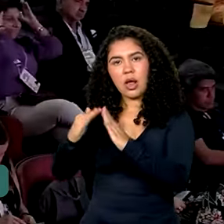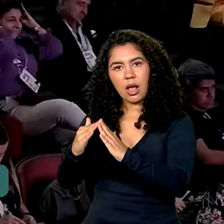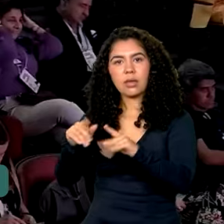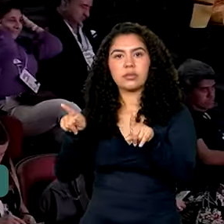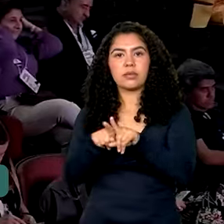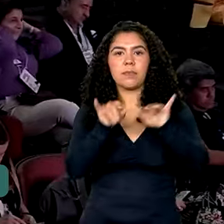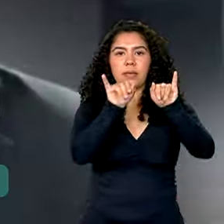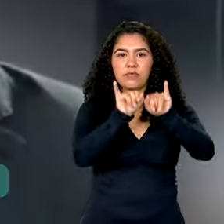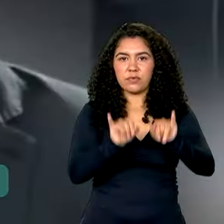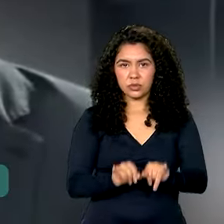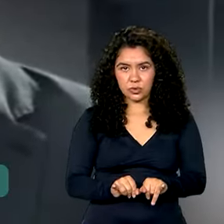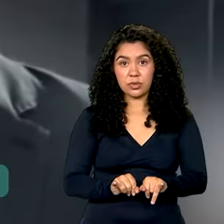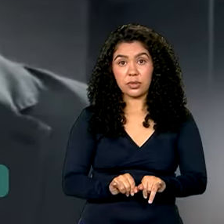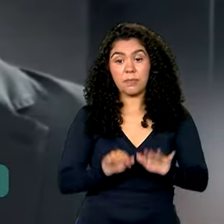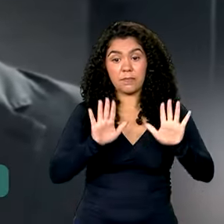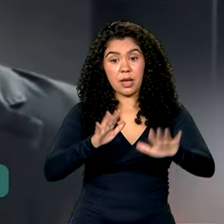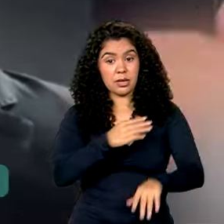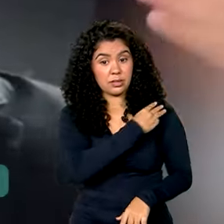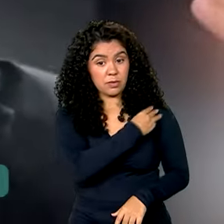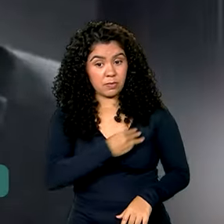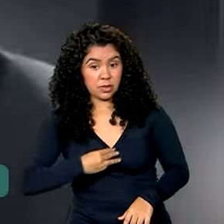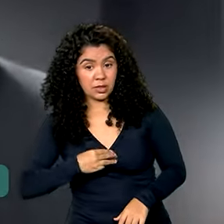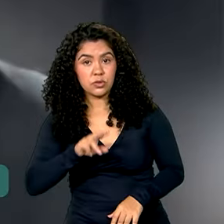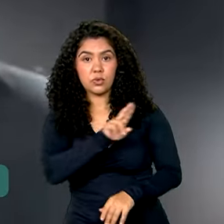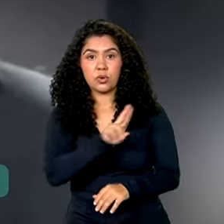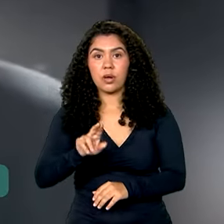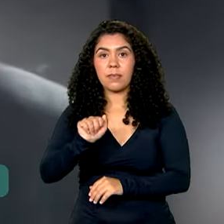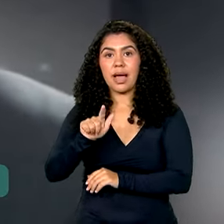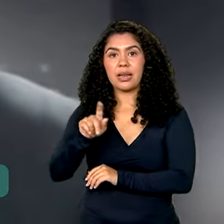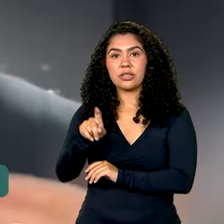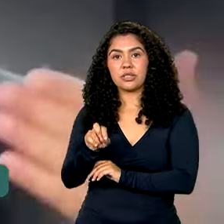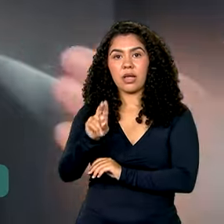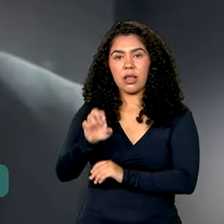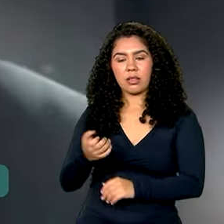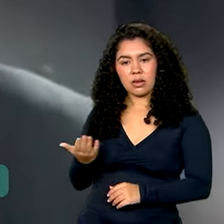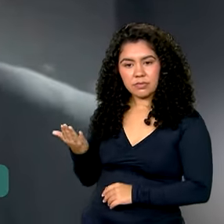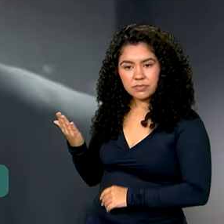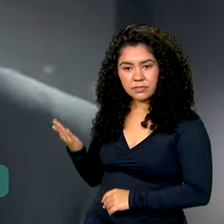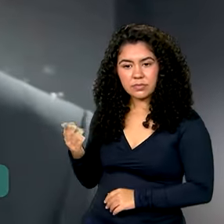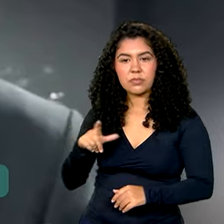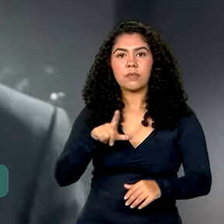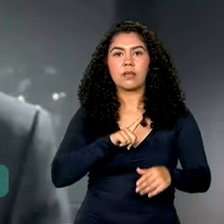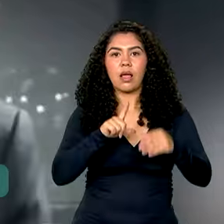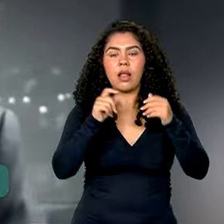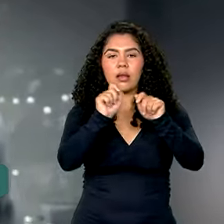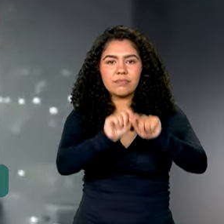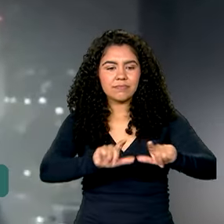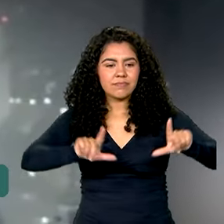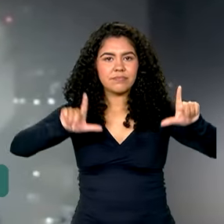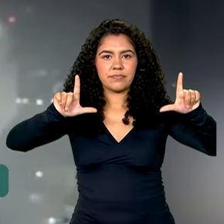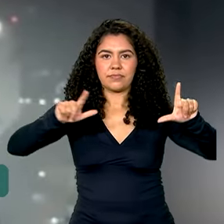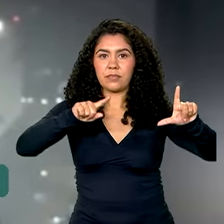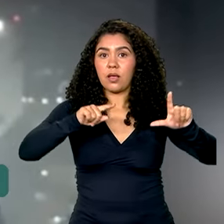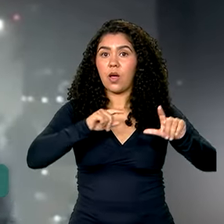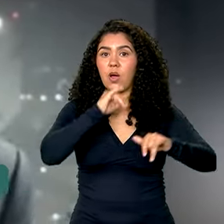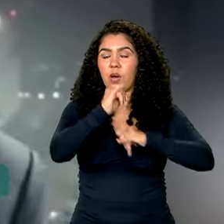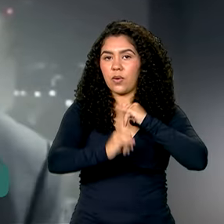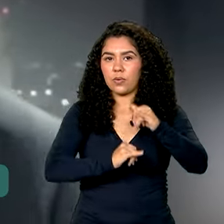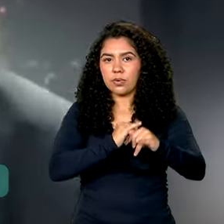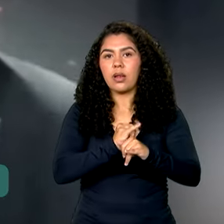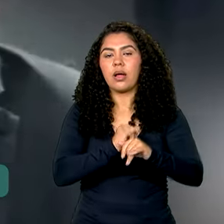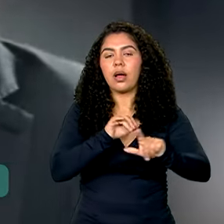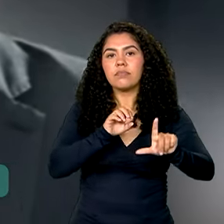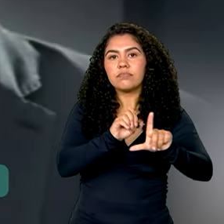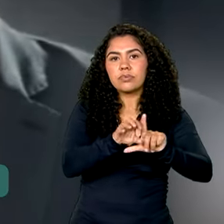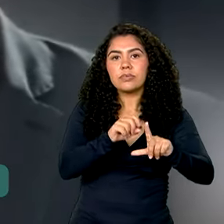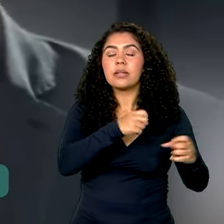infraestrutura. O ministro Alexandre Padilha abriu o evento de forma online e destacou que a ação